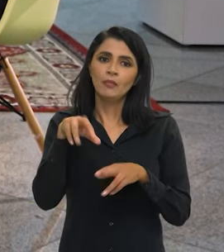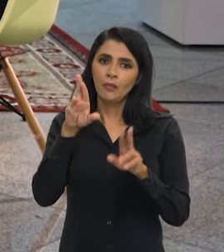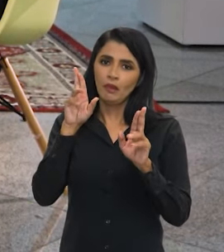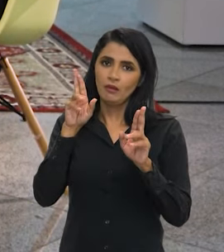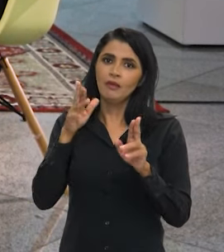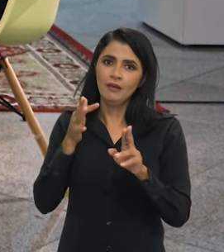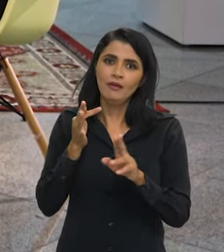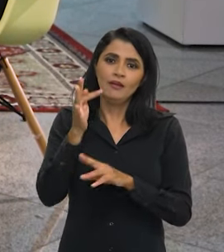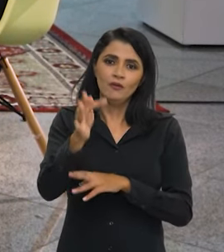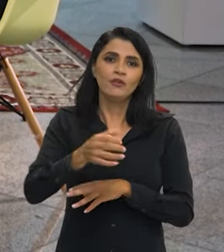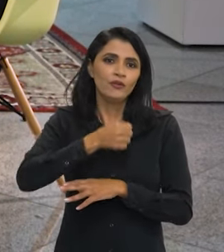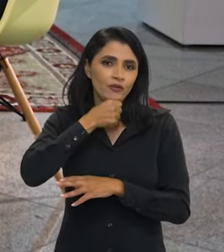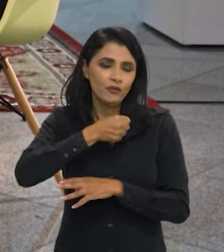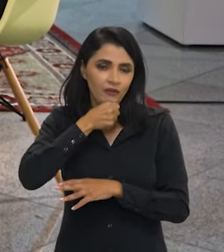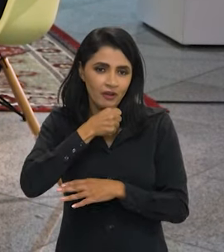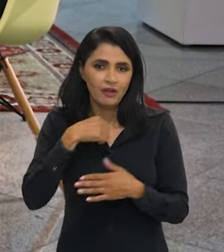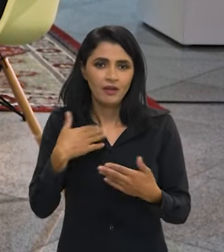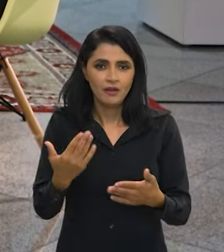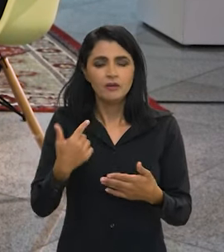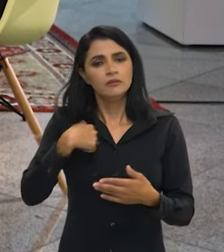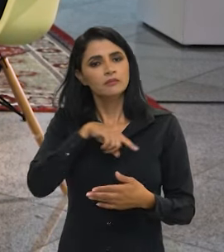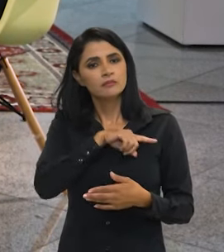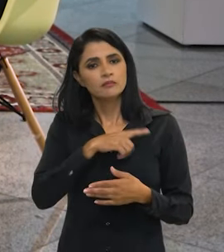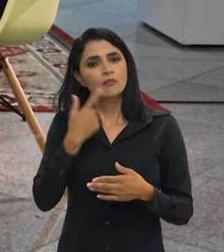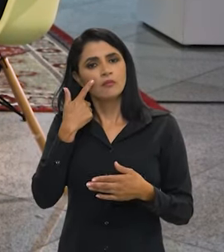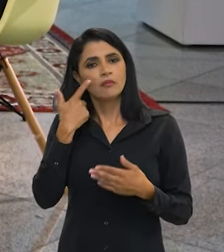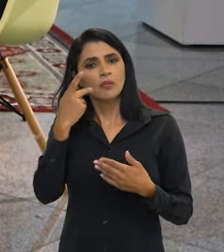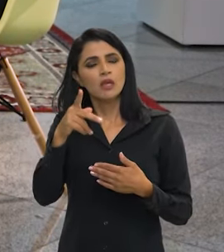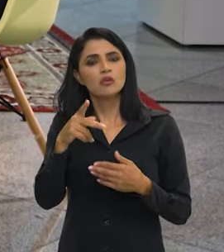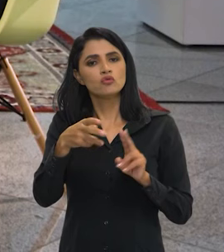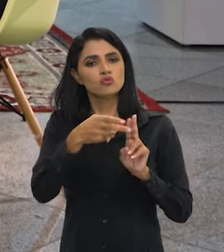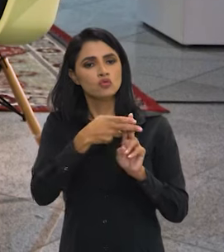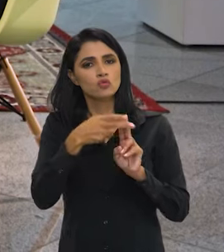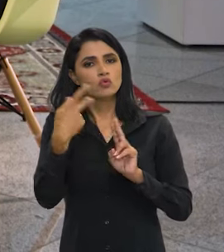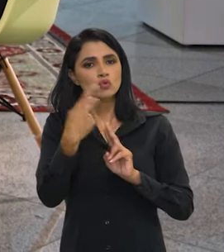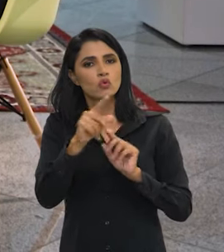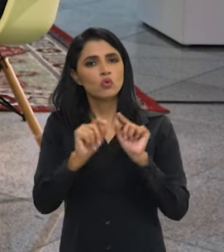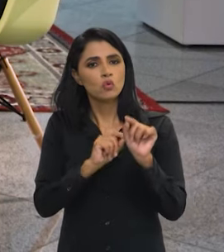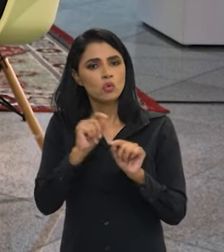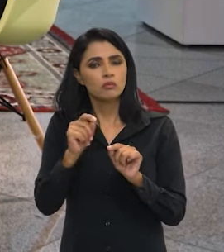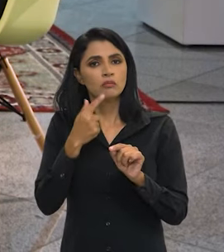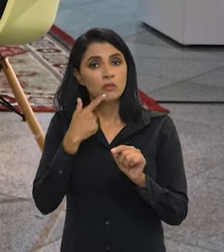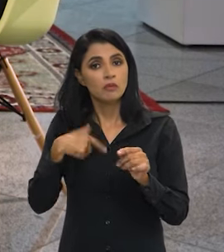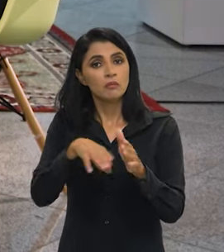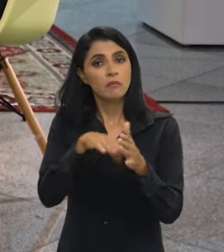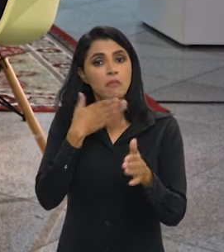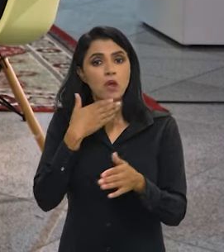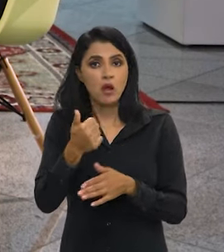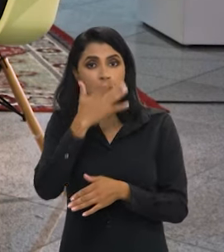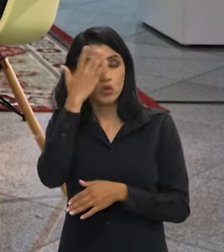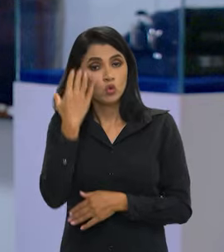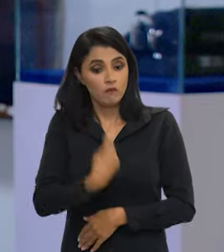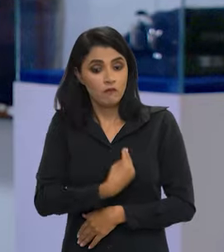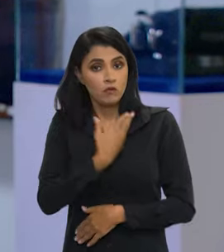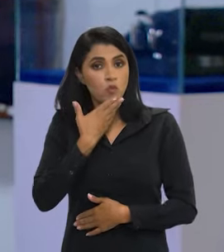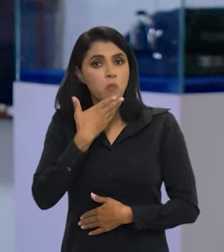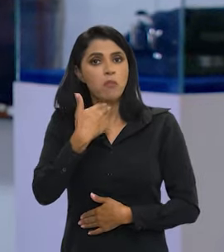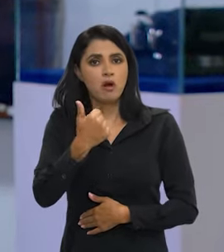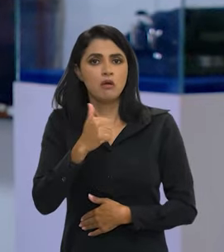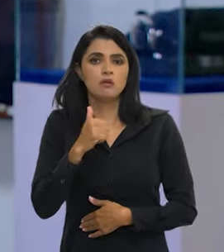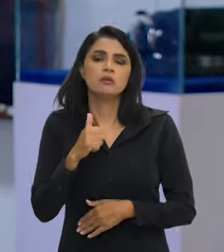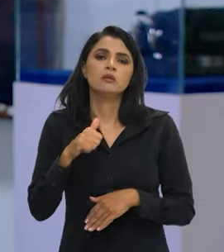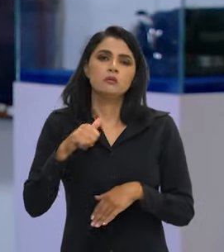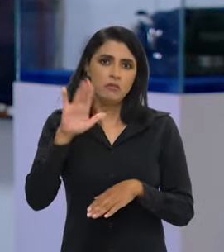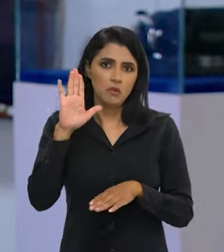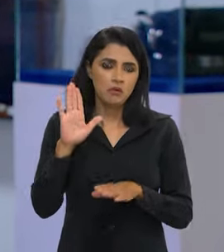trajetória da vida. ficar, né? Ficar. Nós temos chegado, isso é um mérito do SUS, do país, temos chegado melhor. As pessoas têm vivido mais.